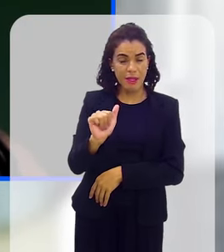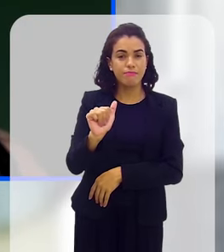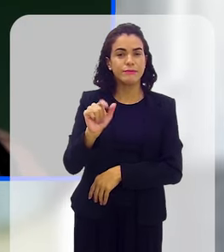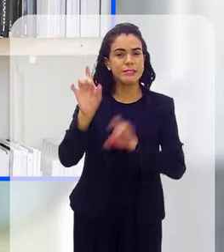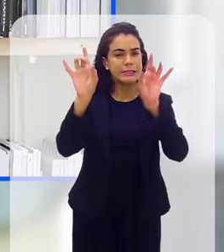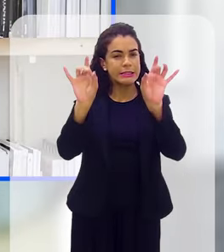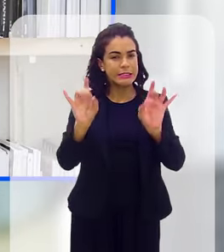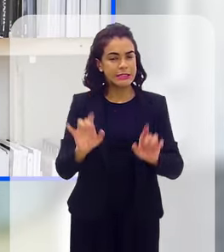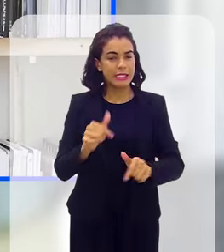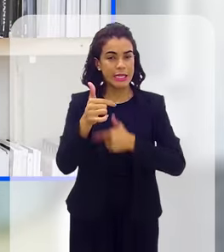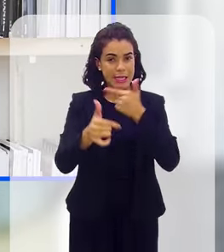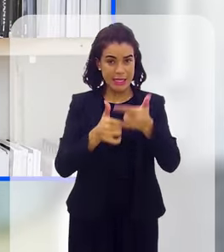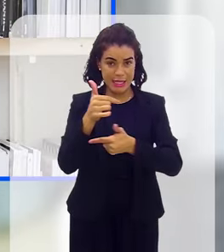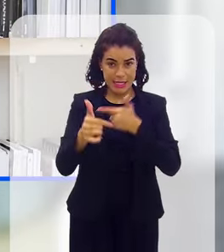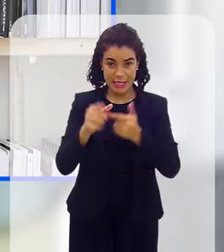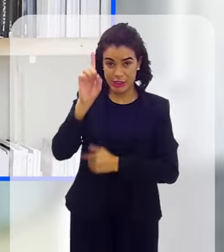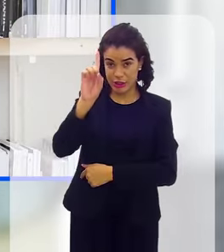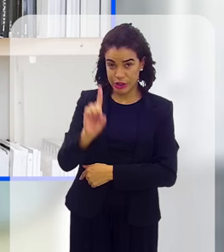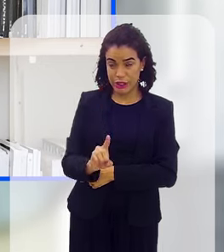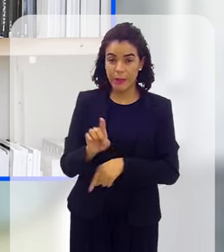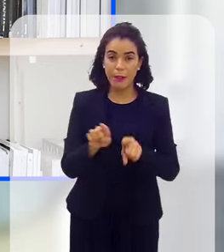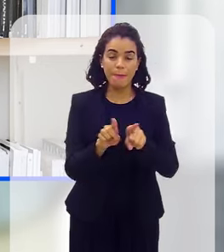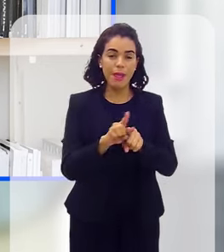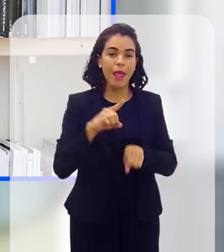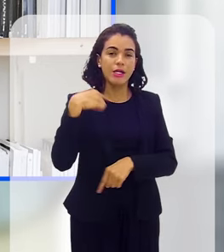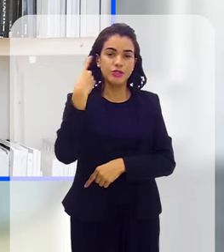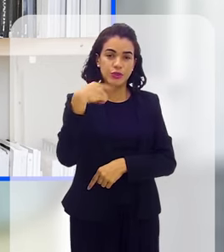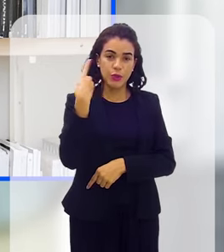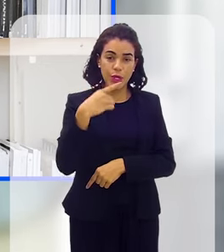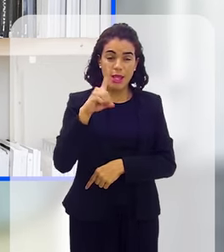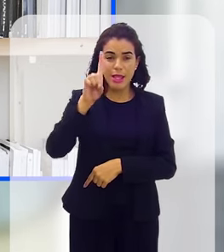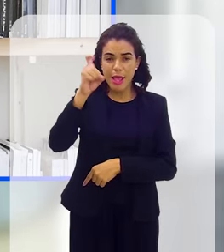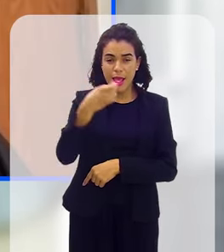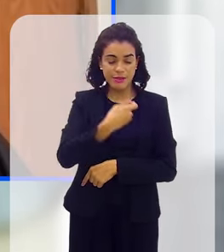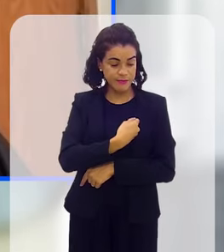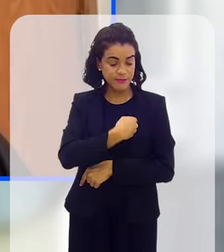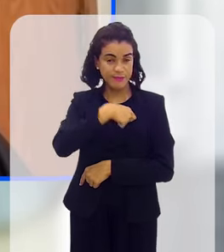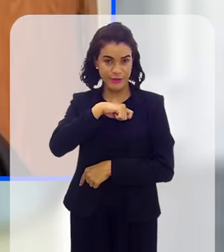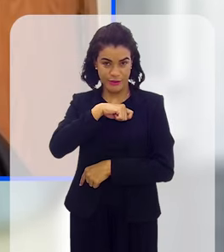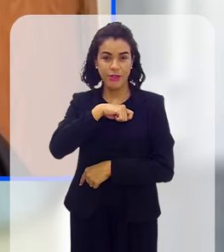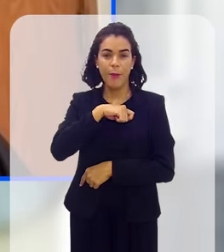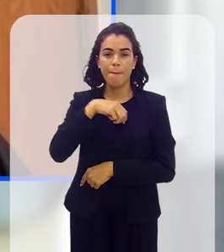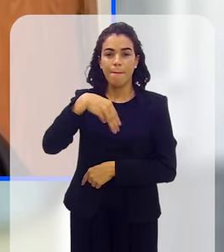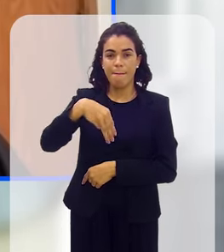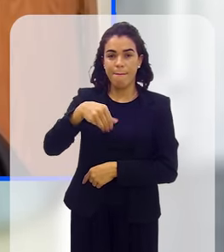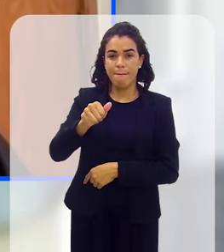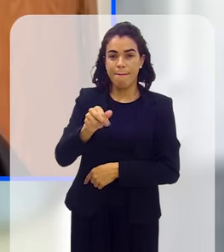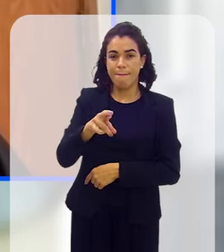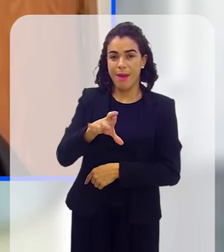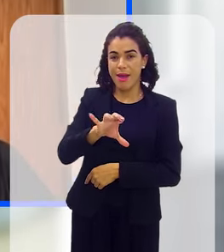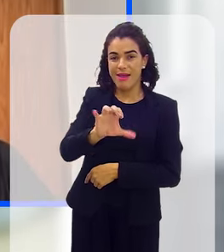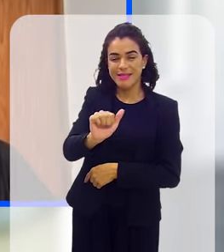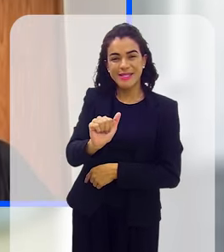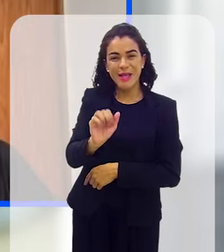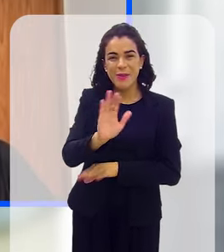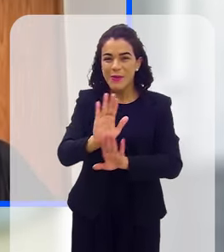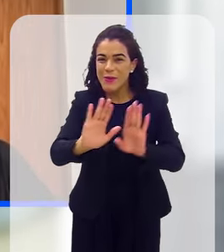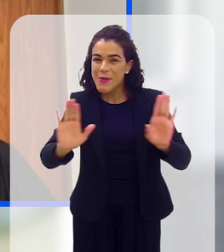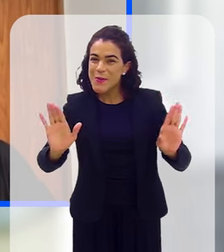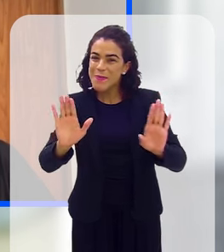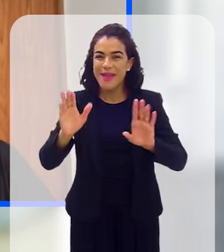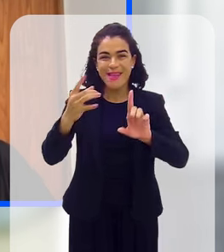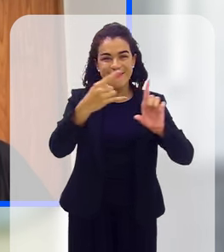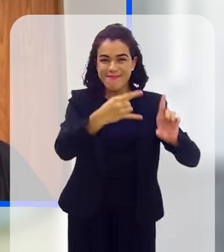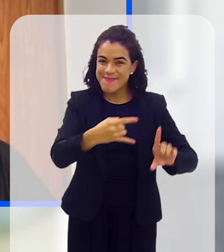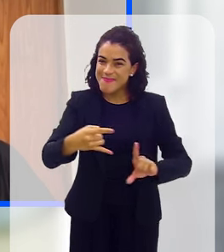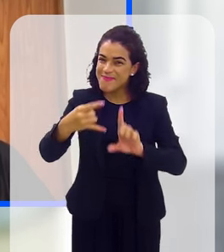Trabalhista, e a também advogada e ex-auditora fiscal do trabalho, Márcia Albernais. Tudo bom, Márcia, Fernanda?